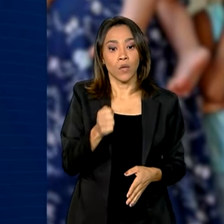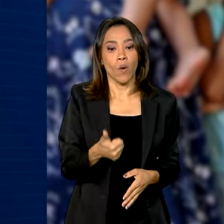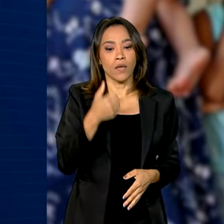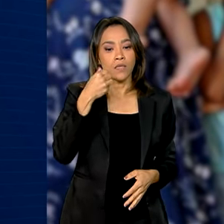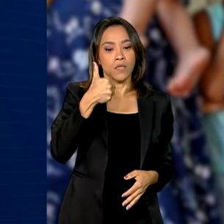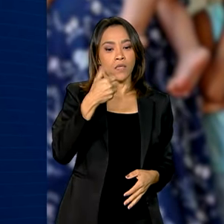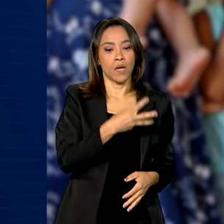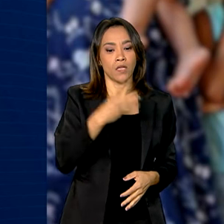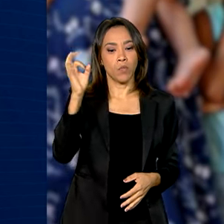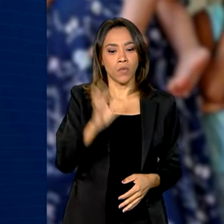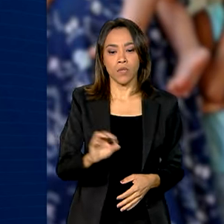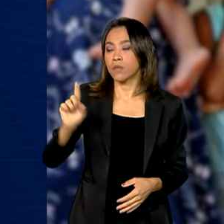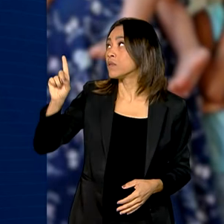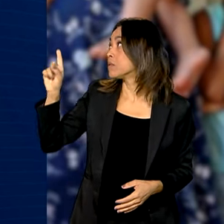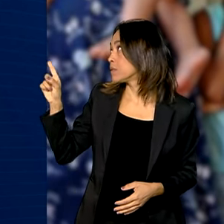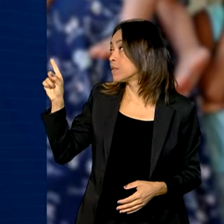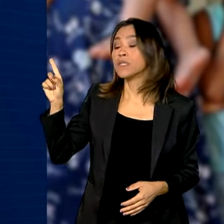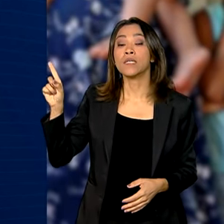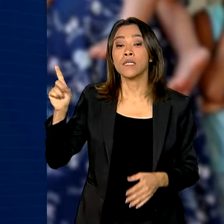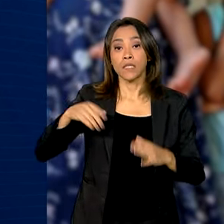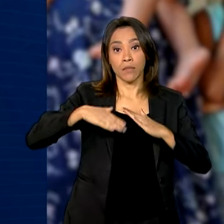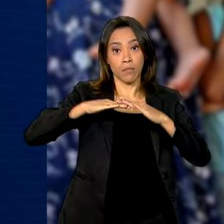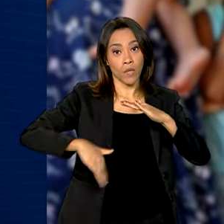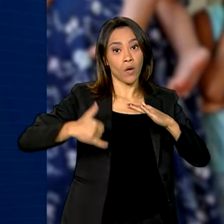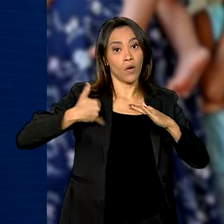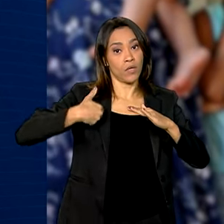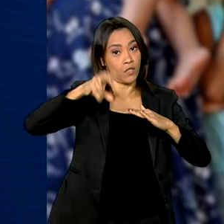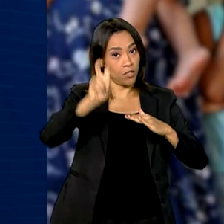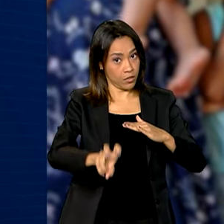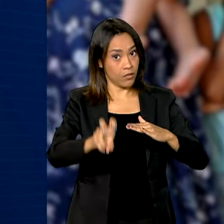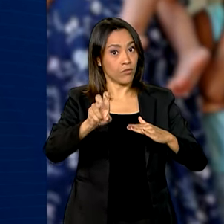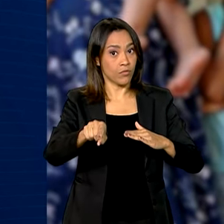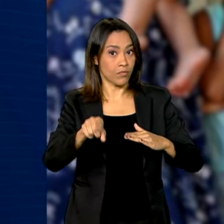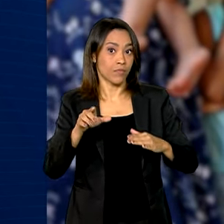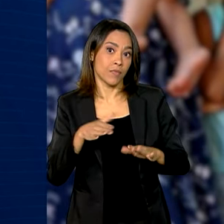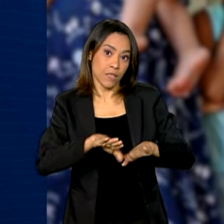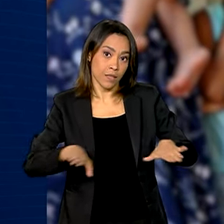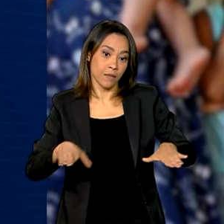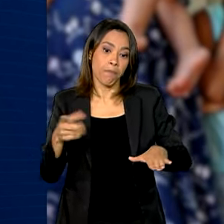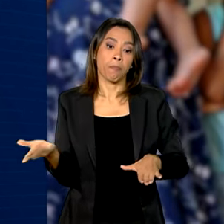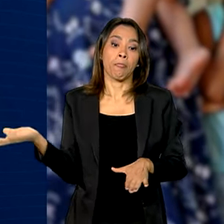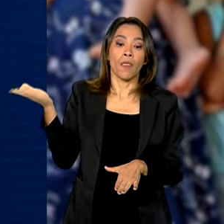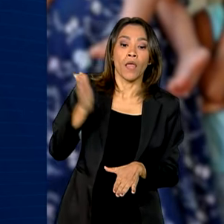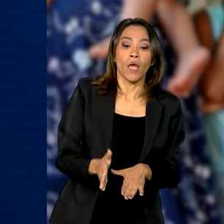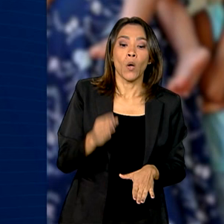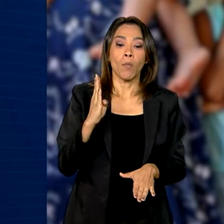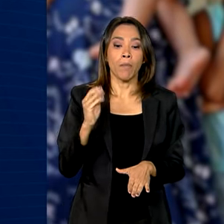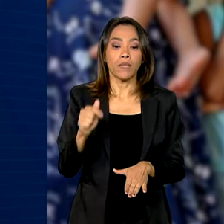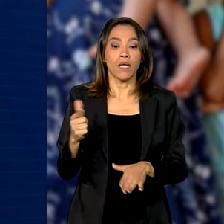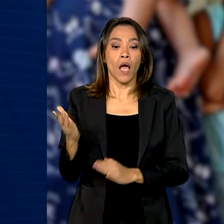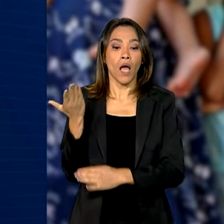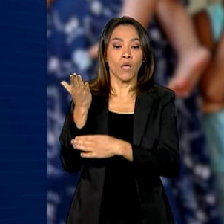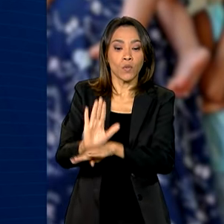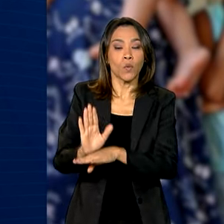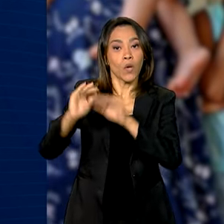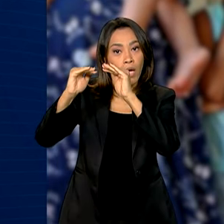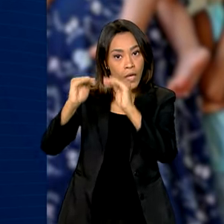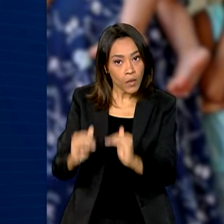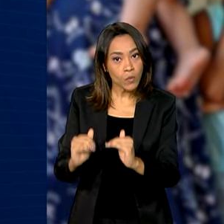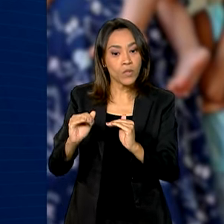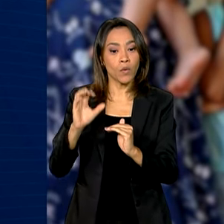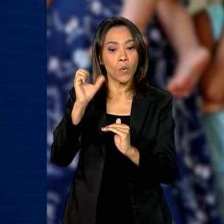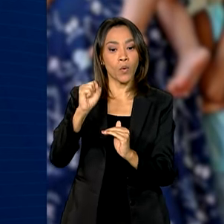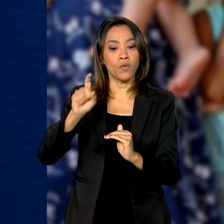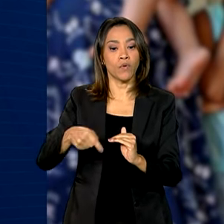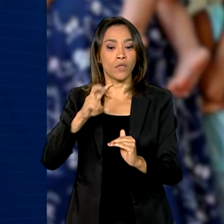% entre crianças menores de 5 anos. Já o BPC contribuiu para a queda de 8,5% na taxa